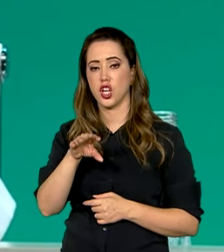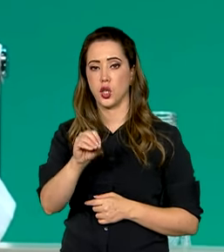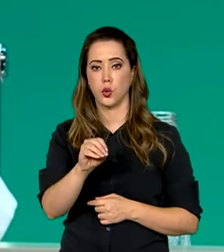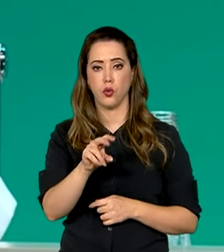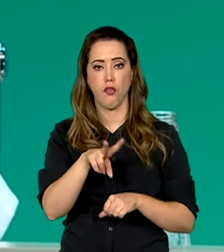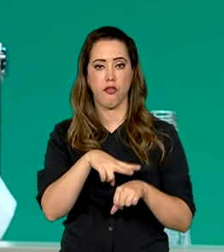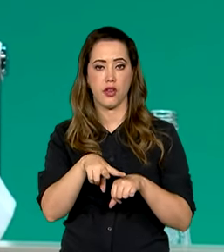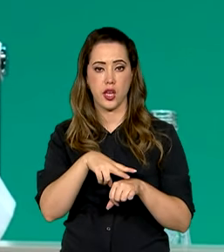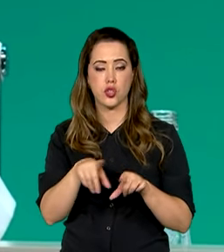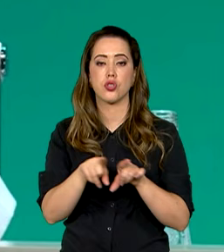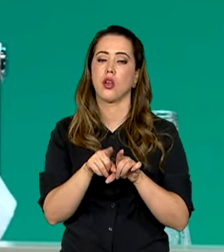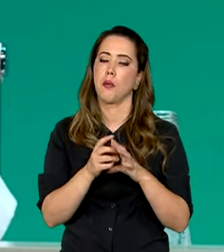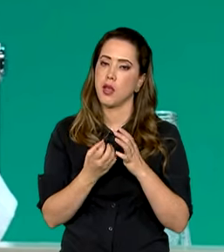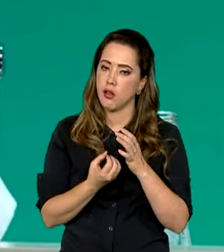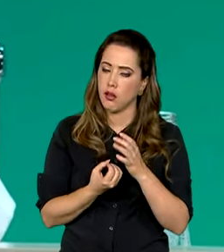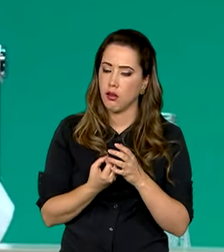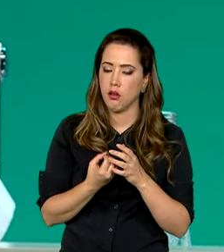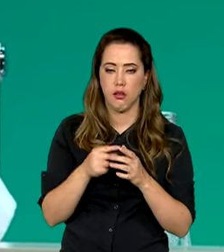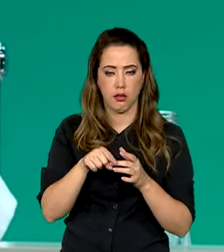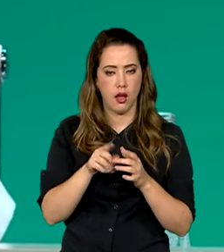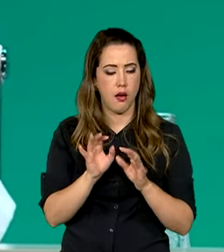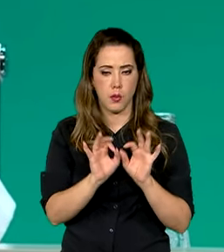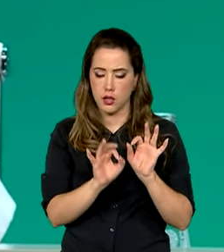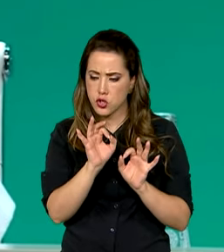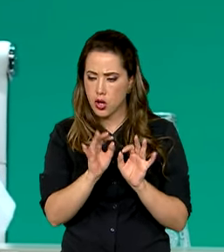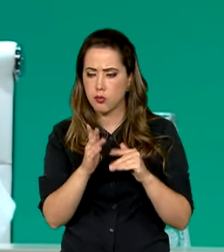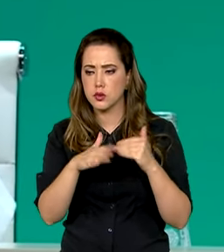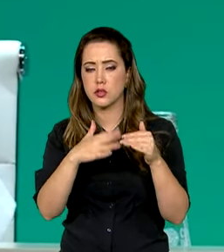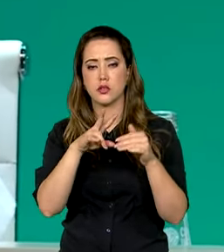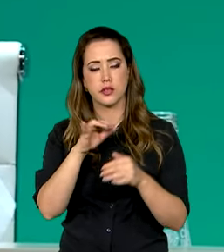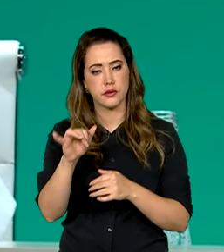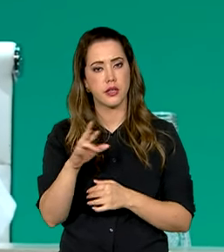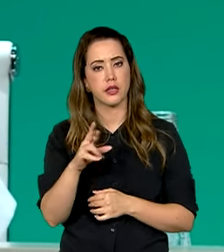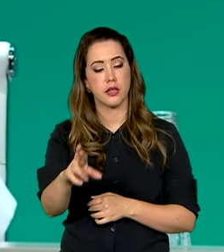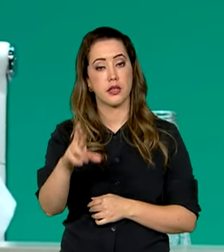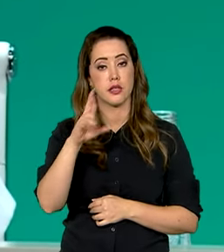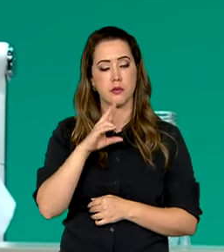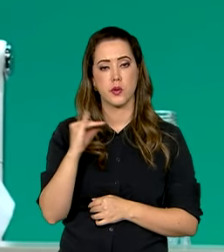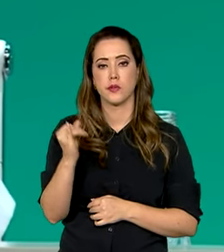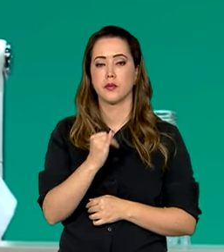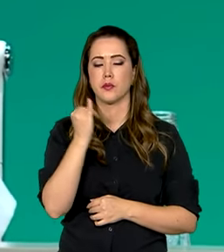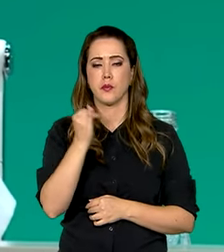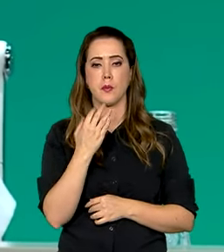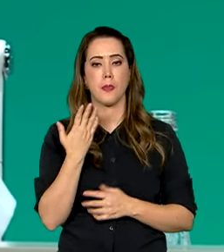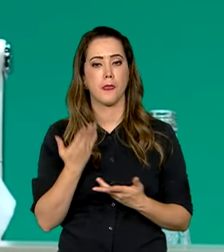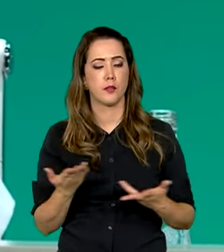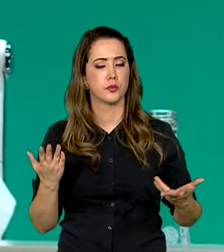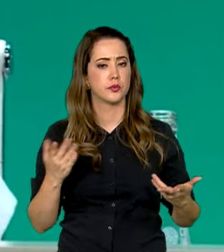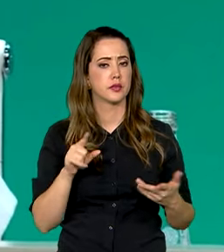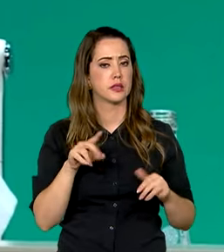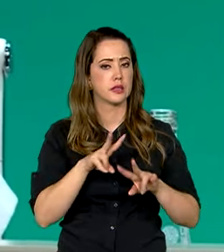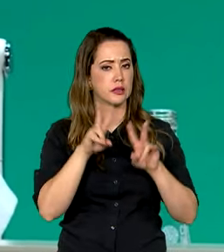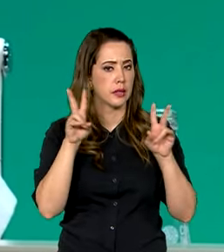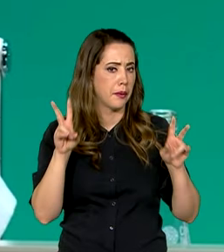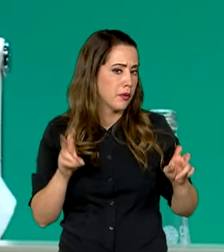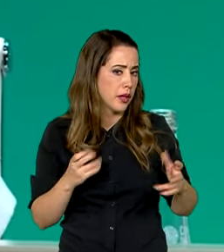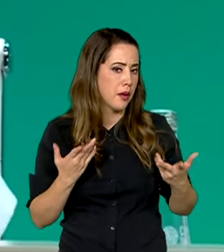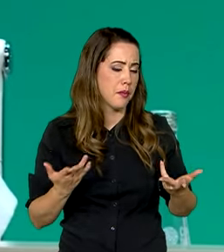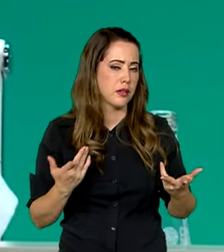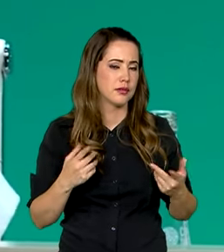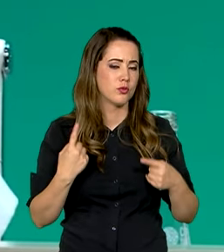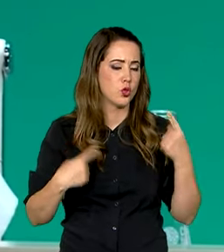também em construção e que trará soluções importantes. Portanto, trata-se de uma